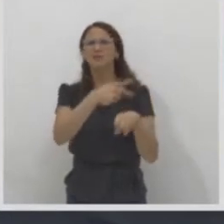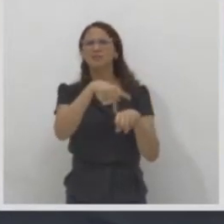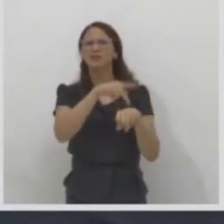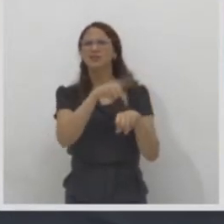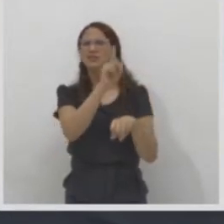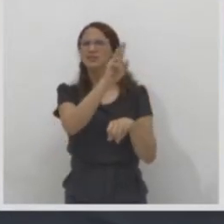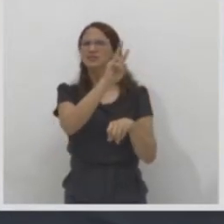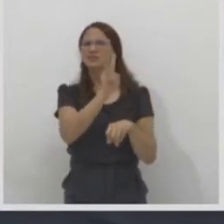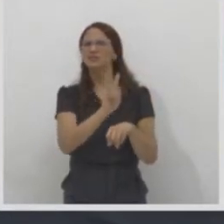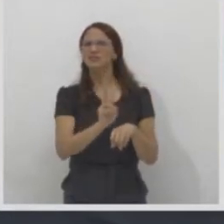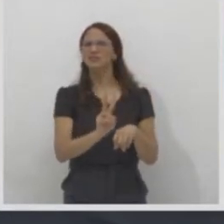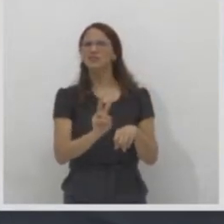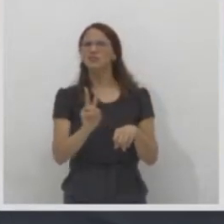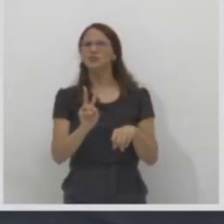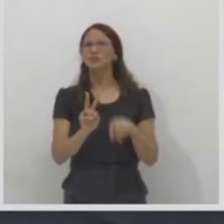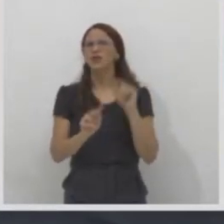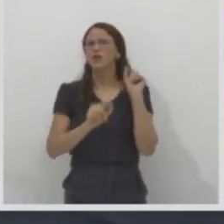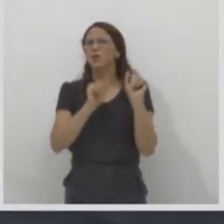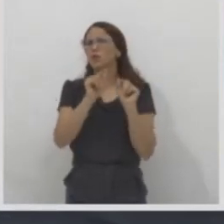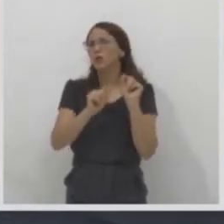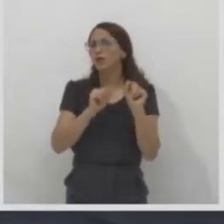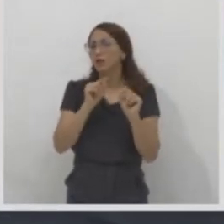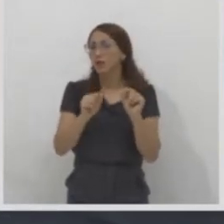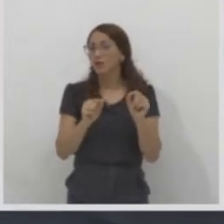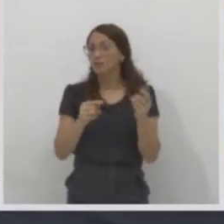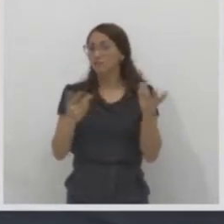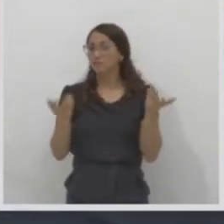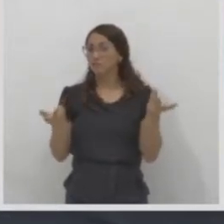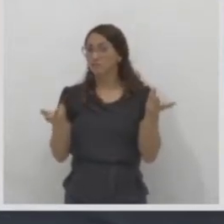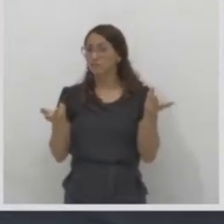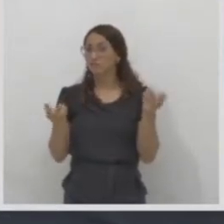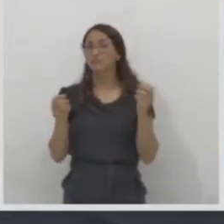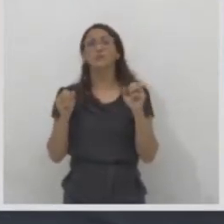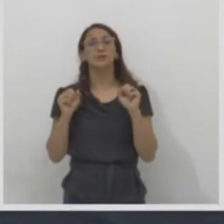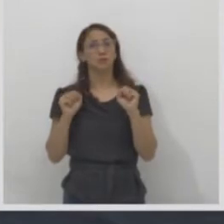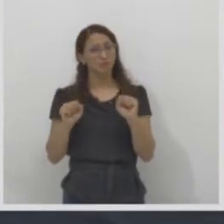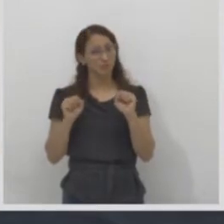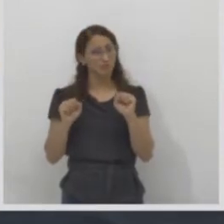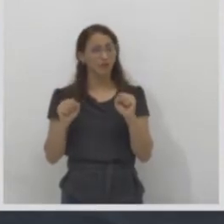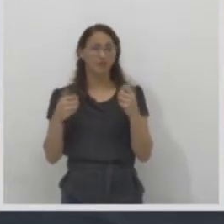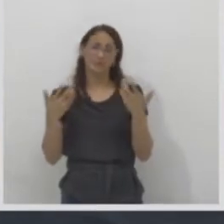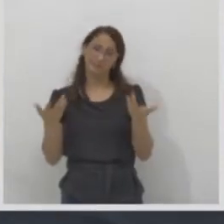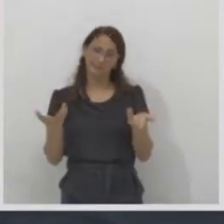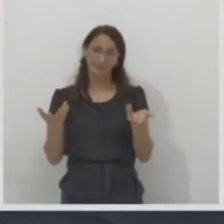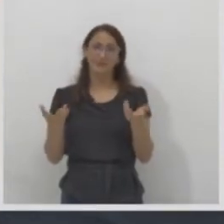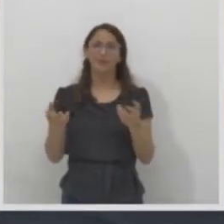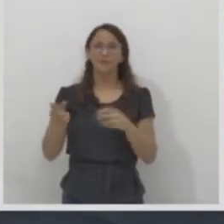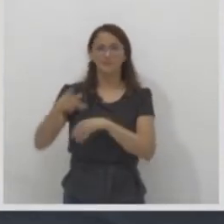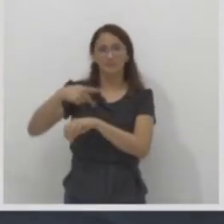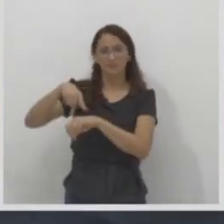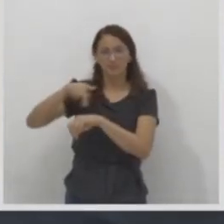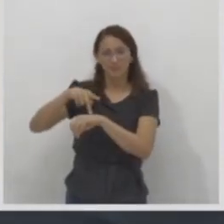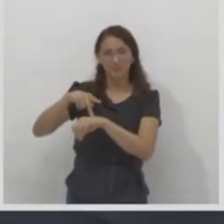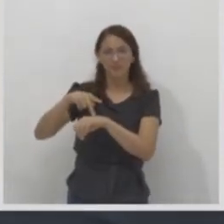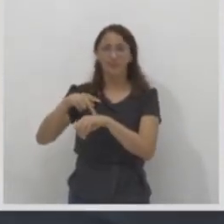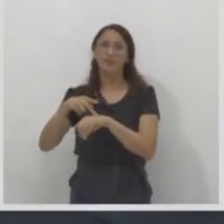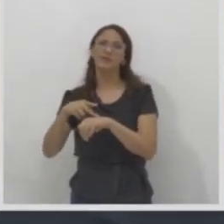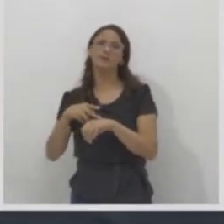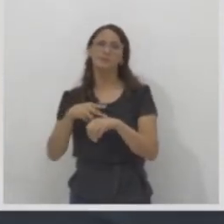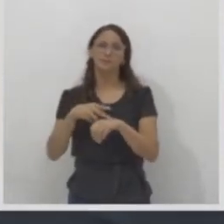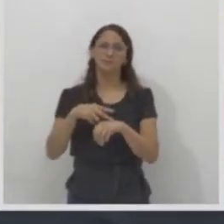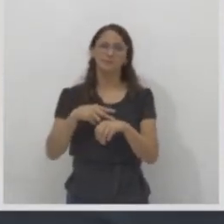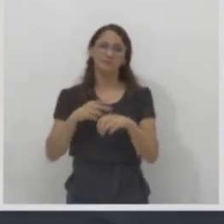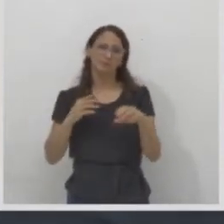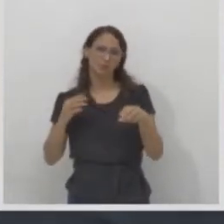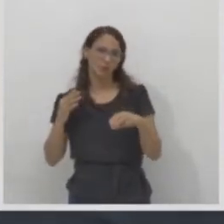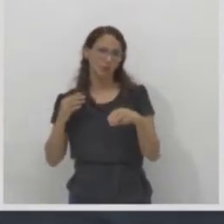Enfim, então você pode migrar dentro da sua cidade, dentro do seu país ou até para fora do